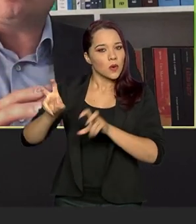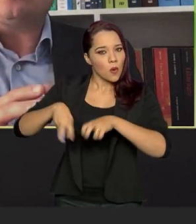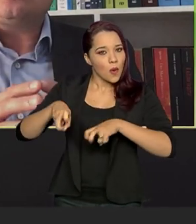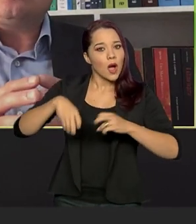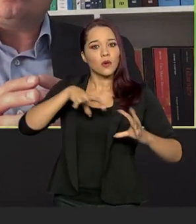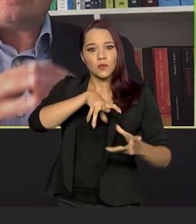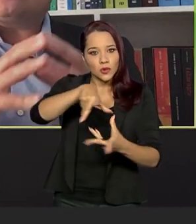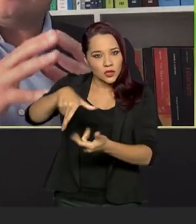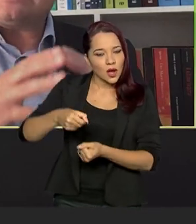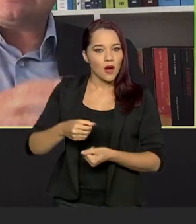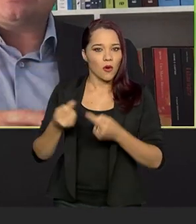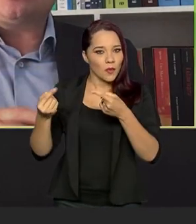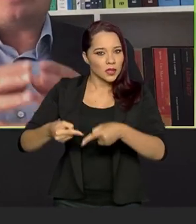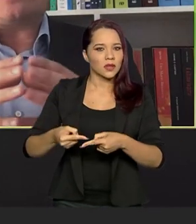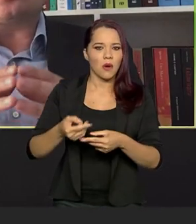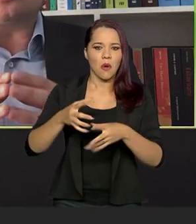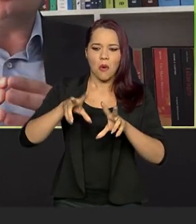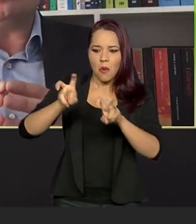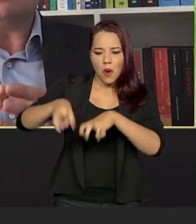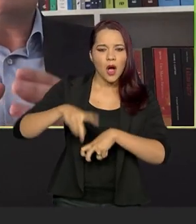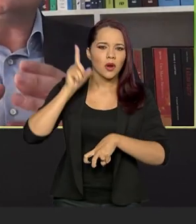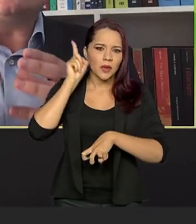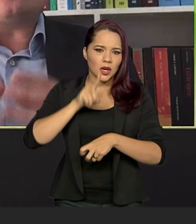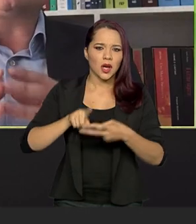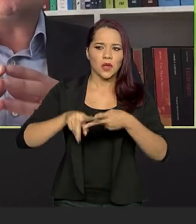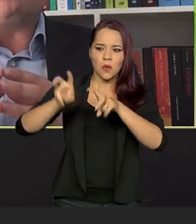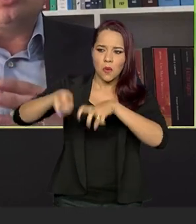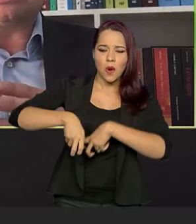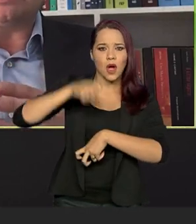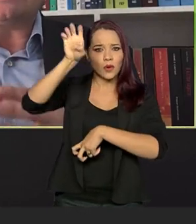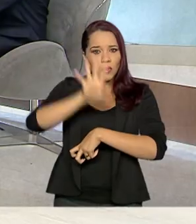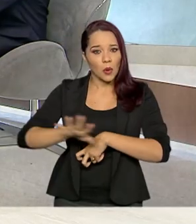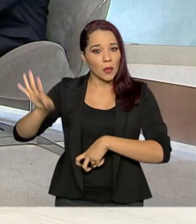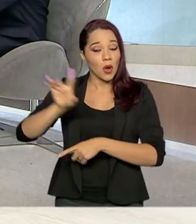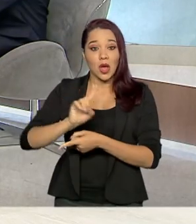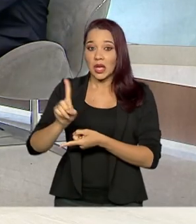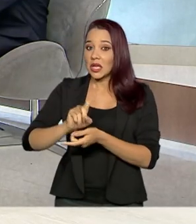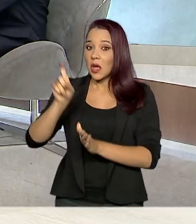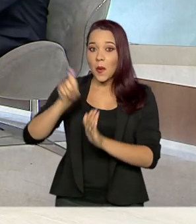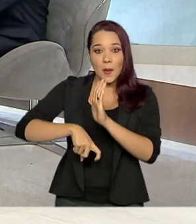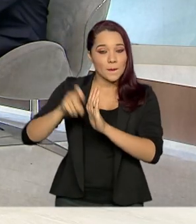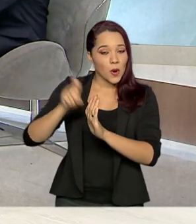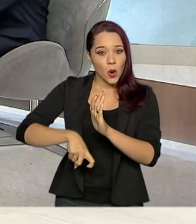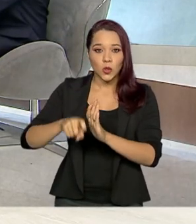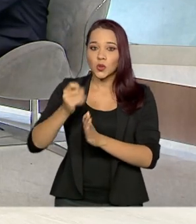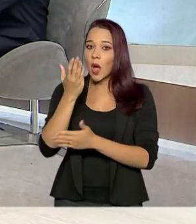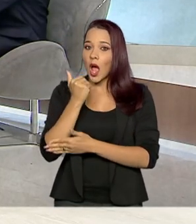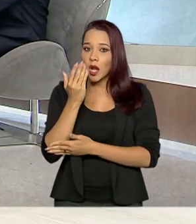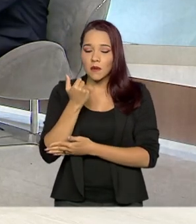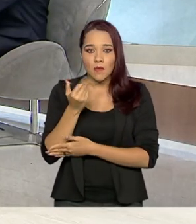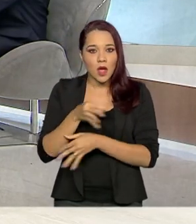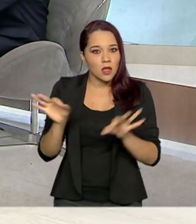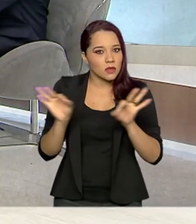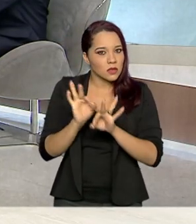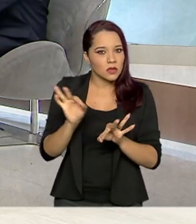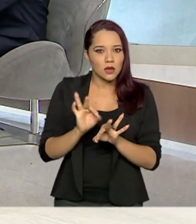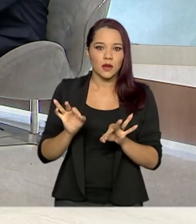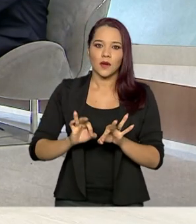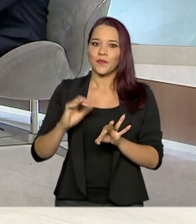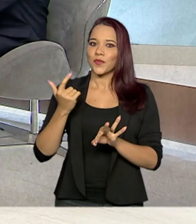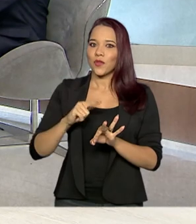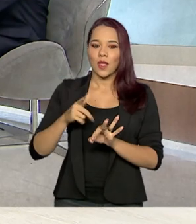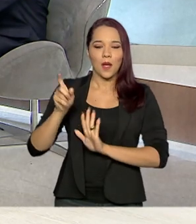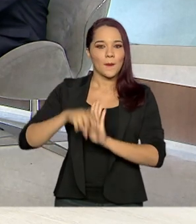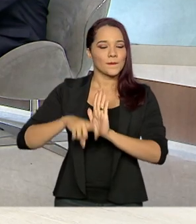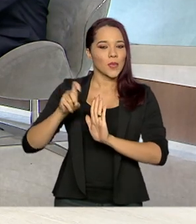mundial, o agro americano, o agro europeu, que não tributa alimentos, que não tributa efetivamente